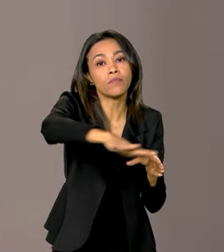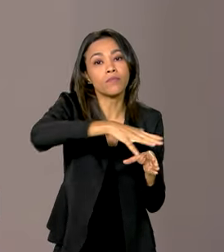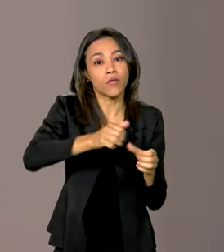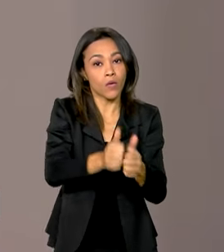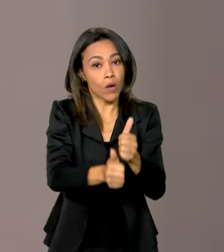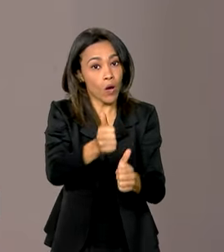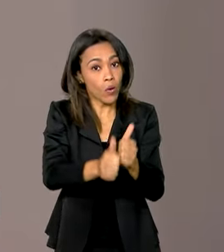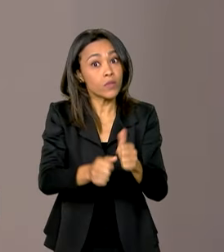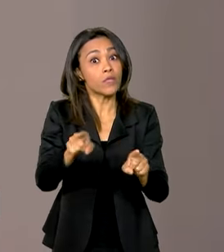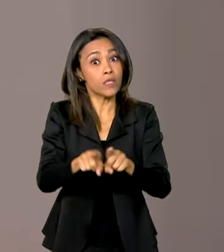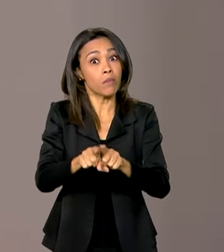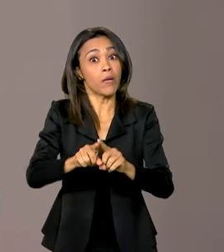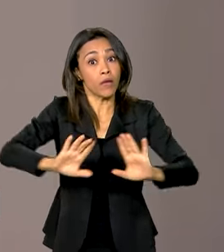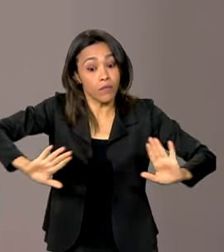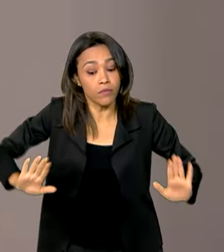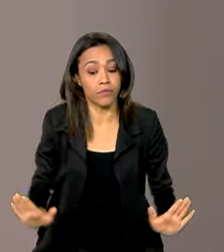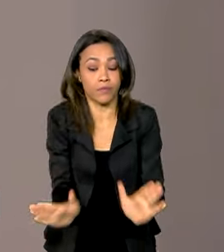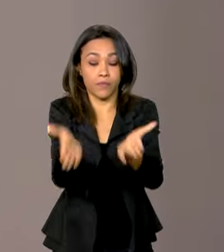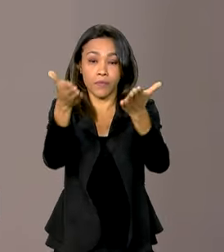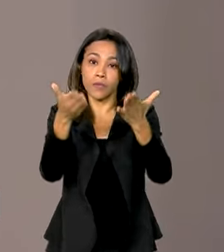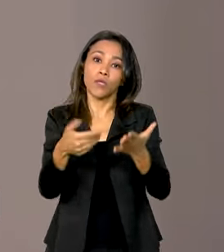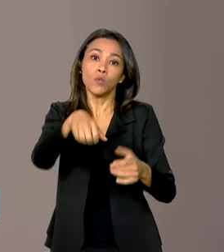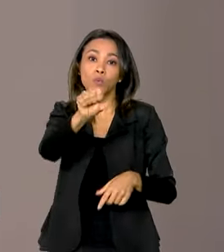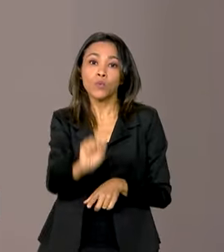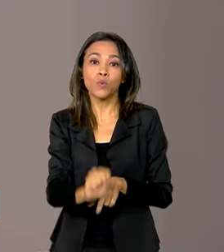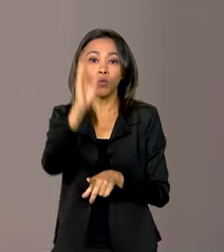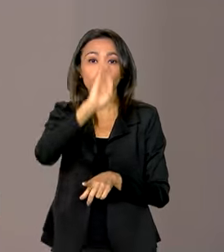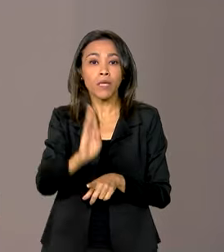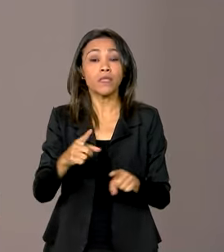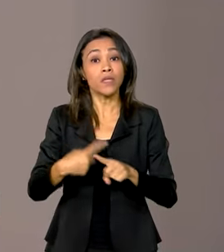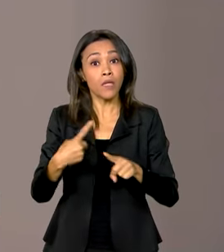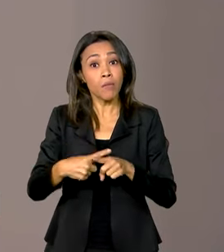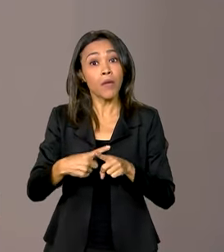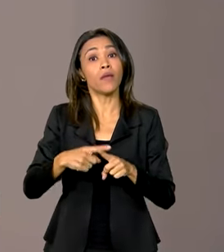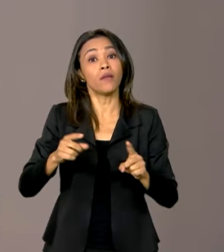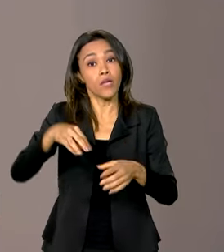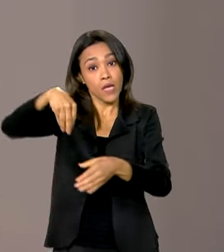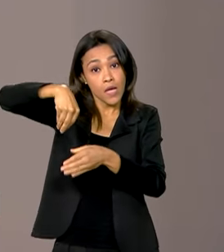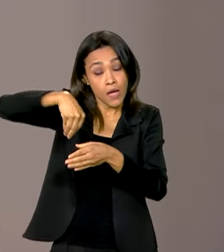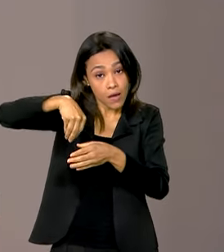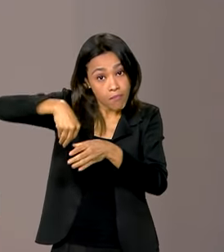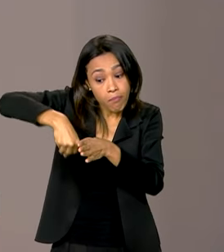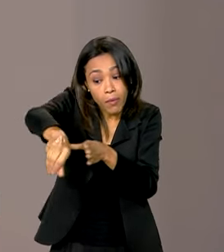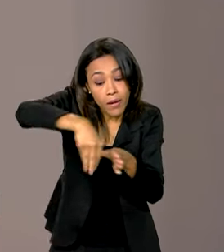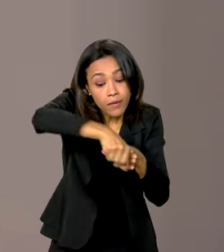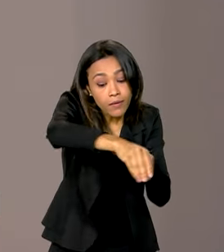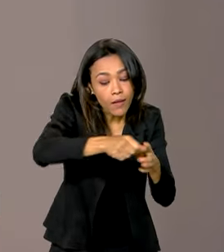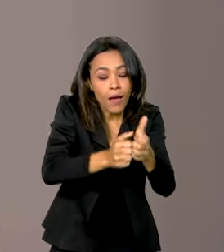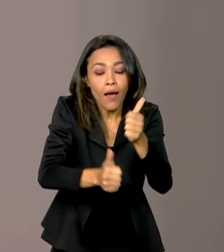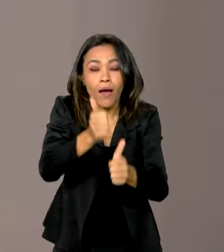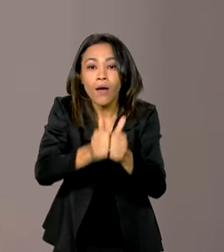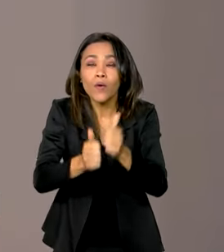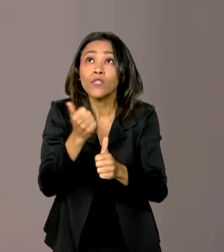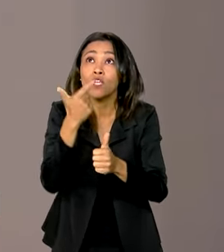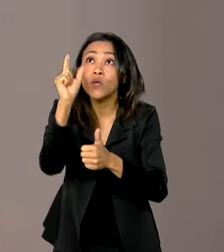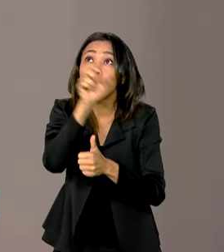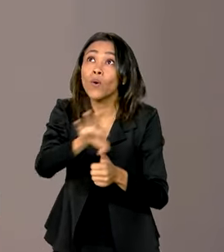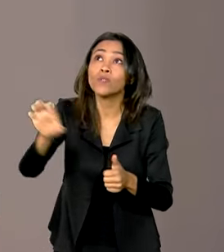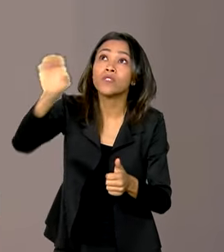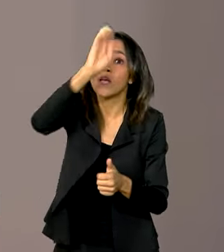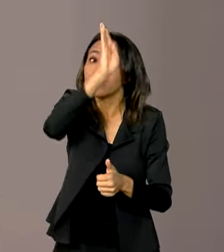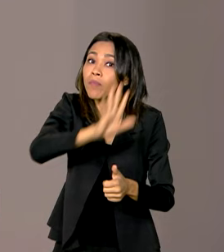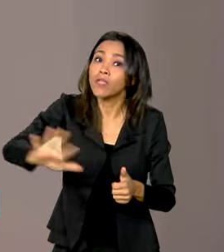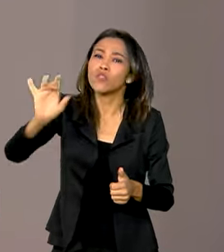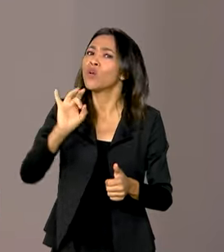no sul do país, quer promover também o plantio em outras regiões para descentralizar. O assunto foi debatido numa reunião ontem à noite com